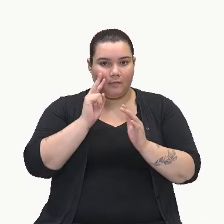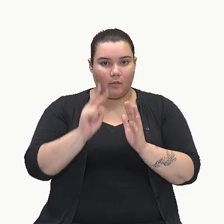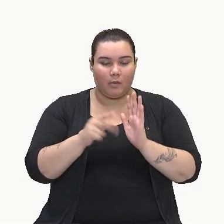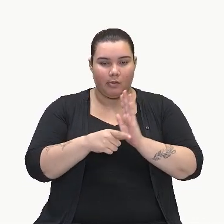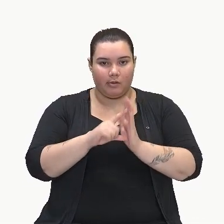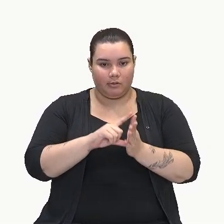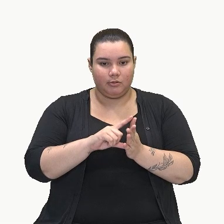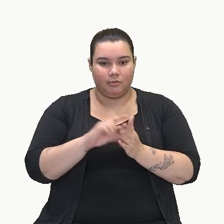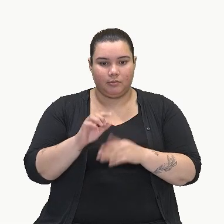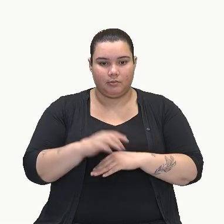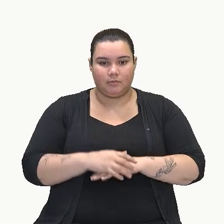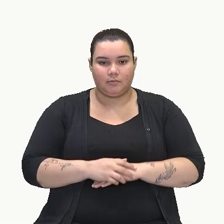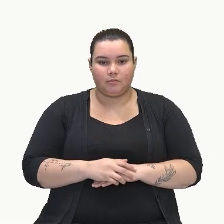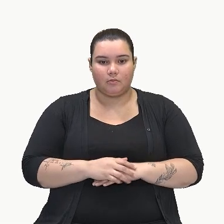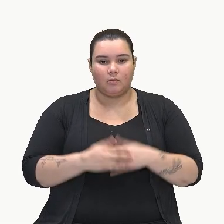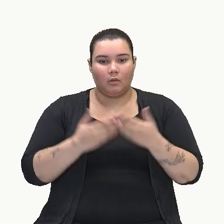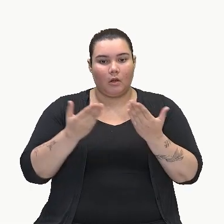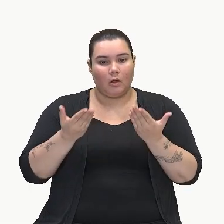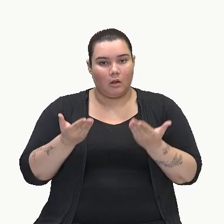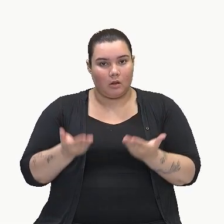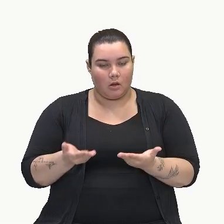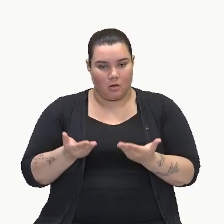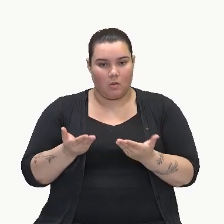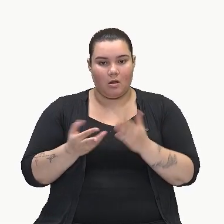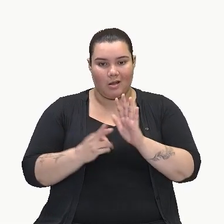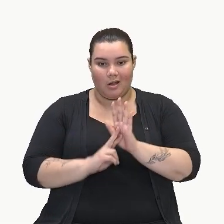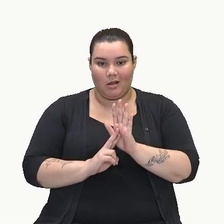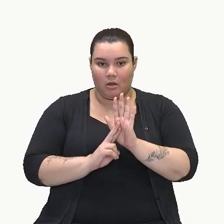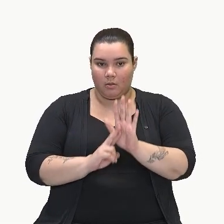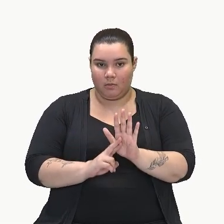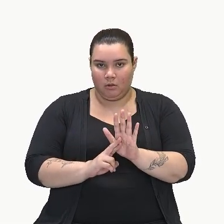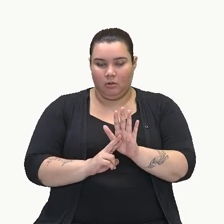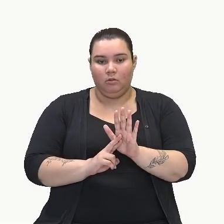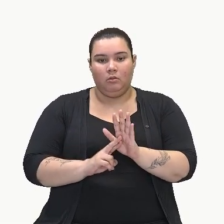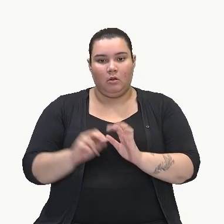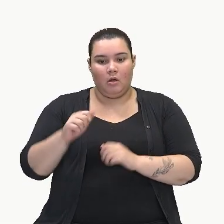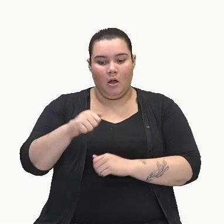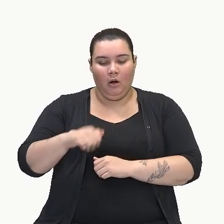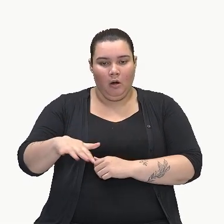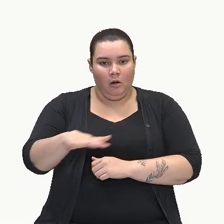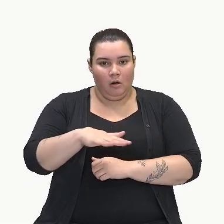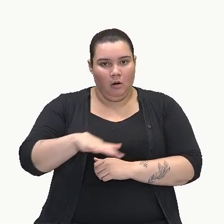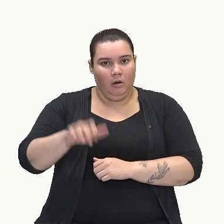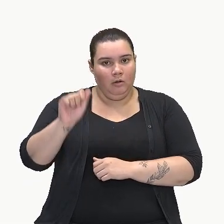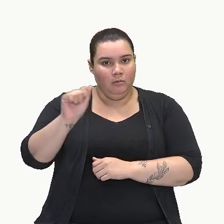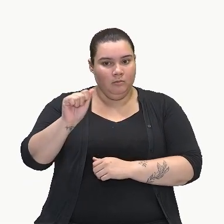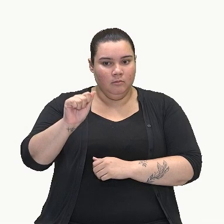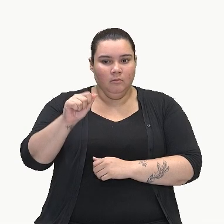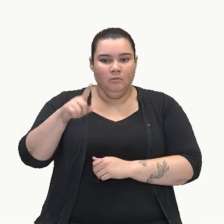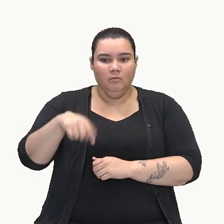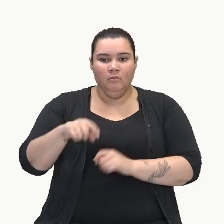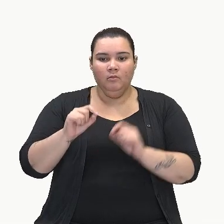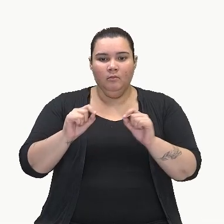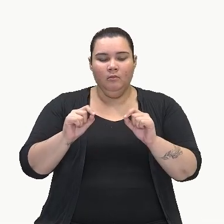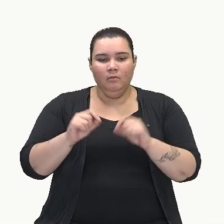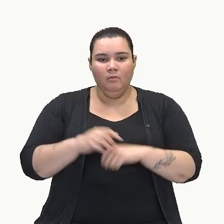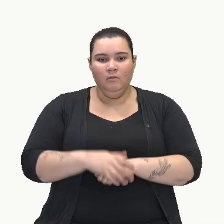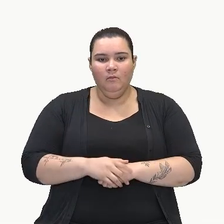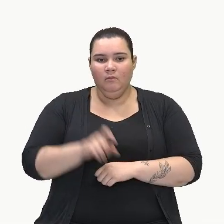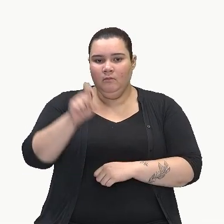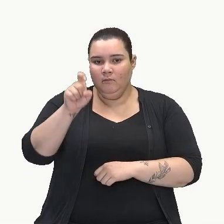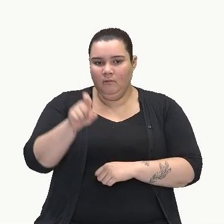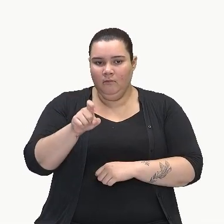figura. Tá, então, uma das maneiras de representar a área é o x,